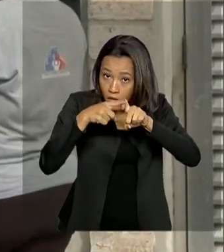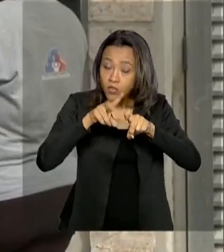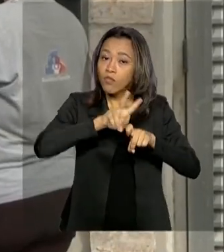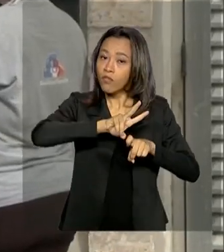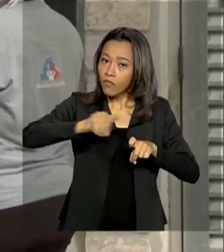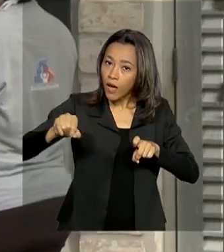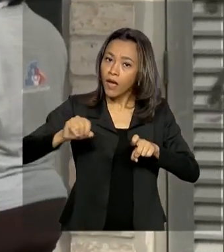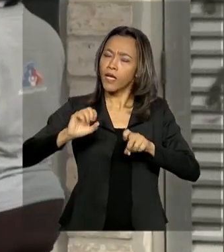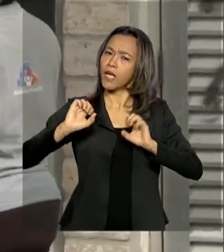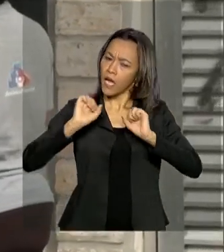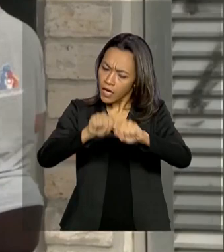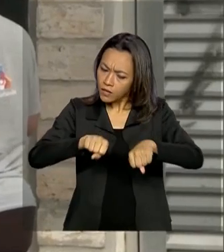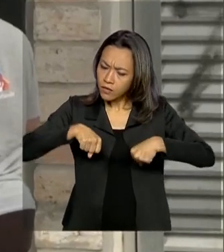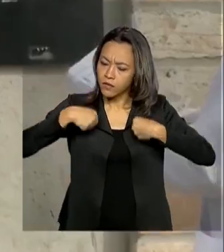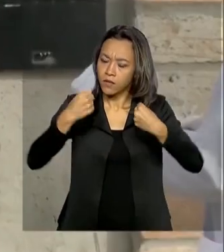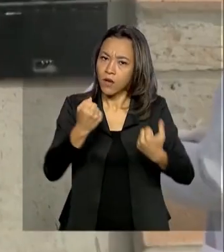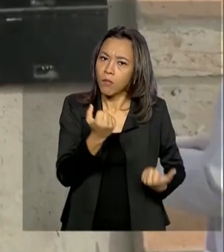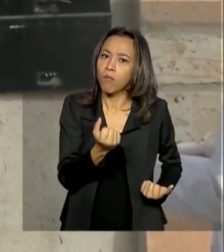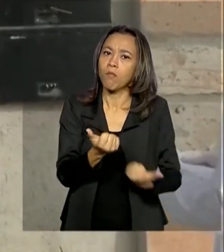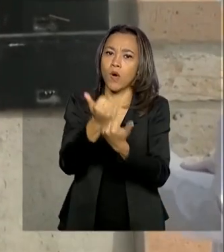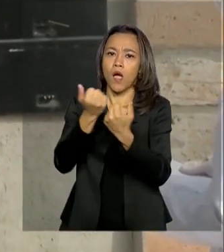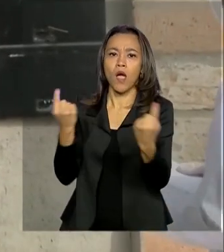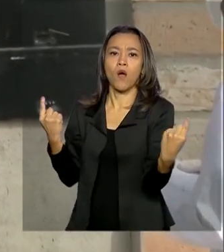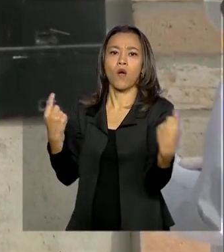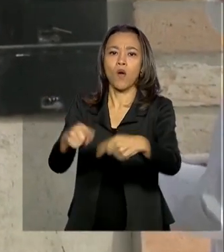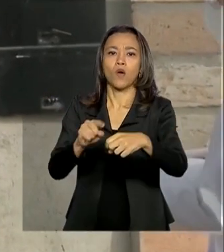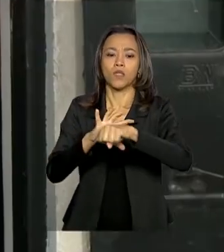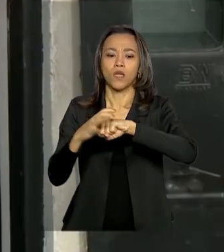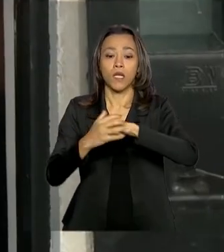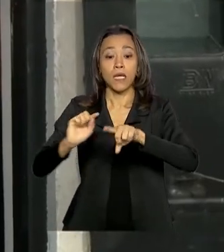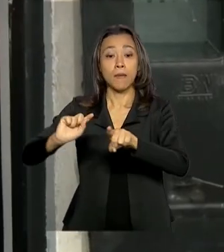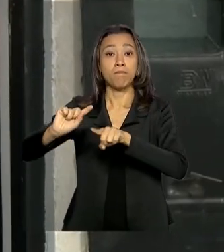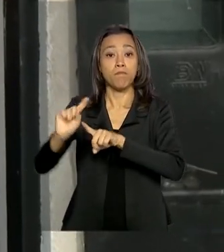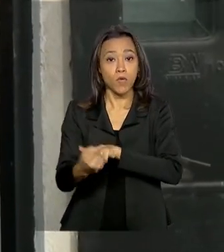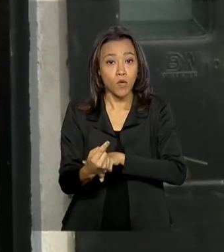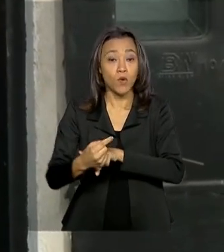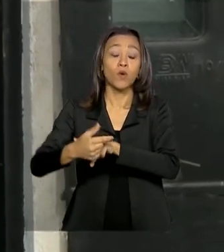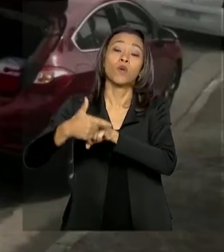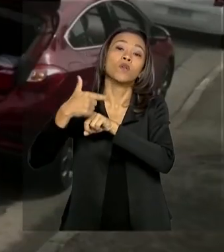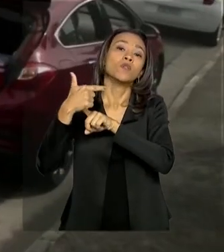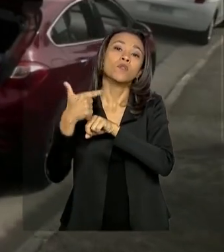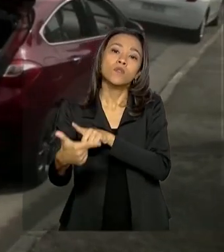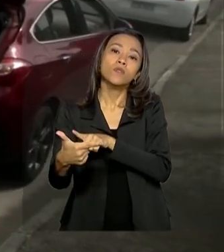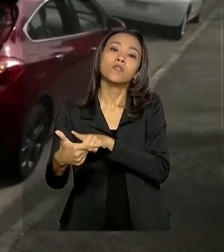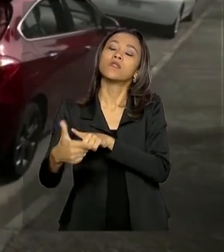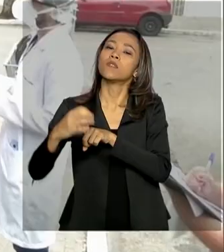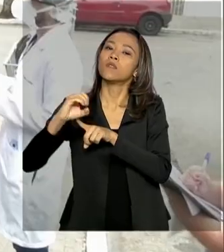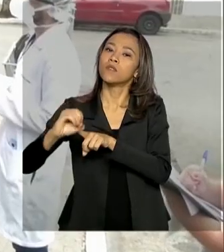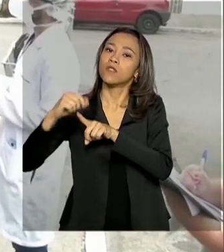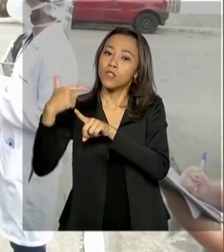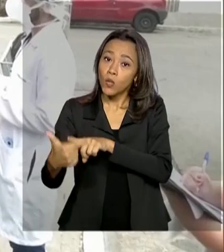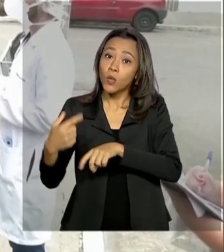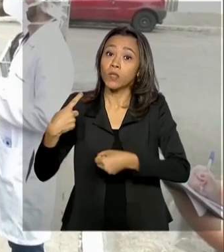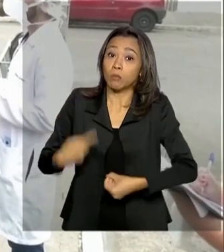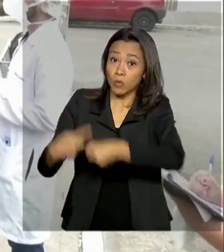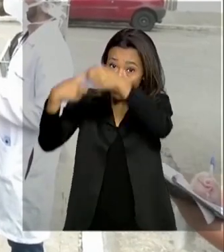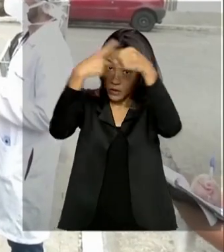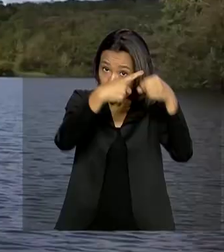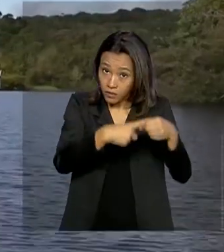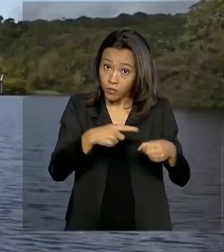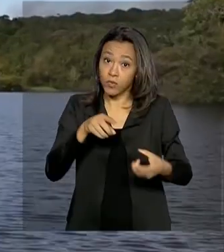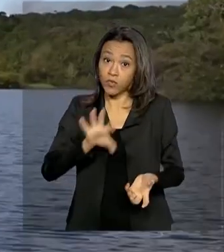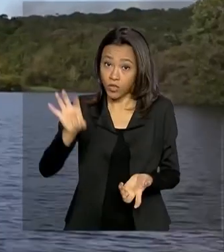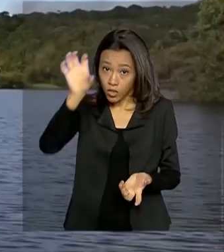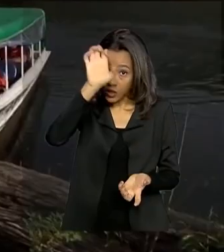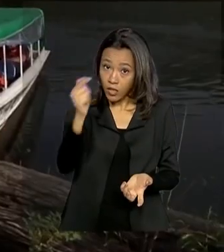reforçar o combate à Covid-19 em 1.202 municípios dos 26 estados e do Distrito Federal,